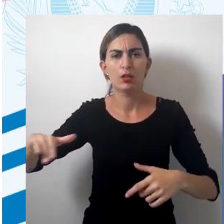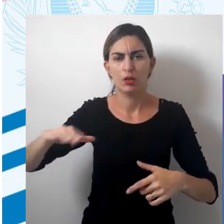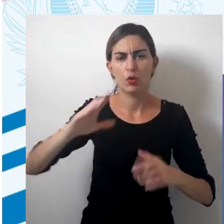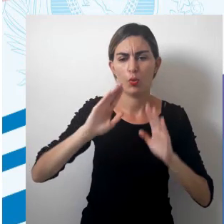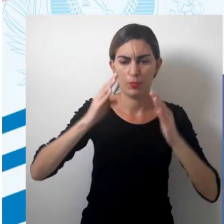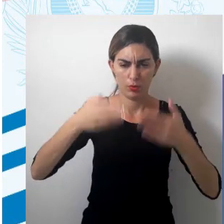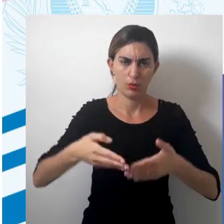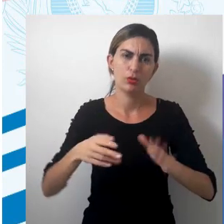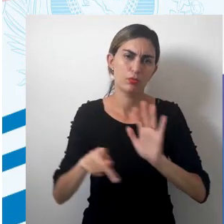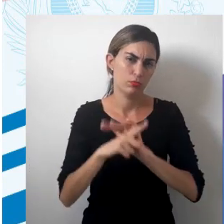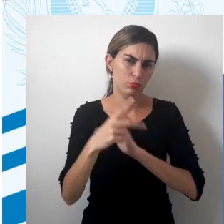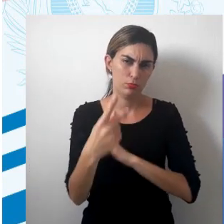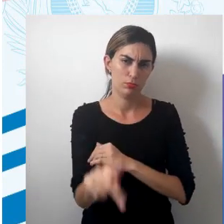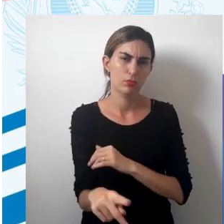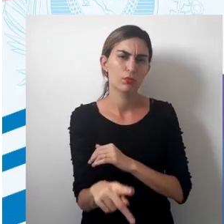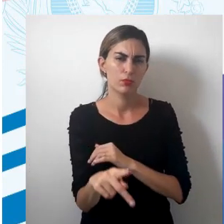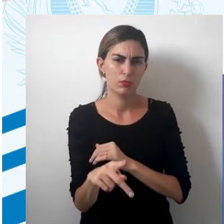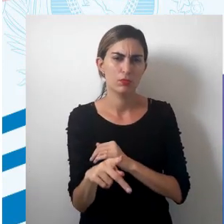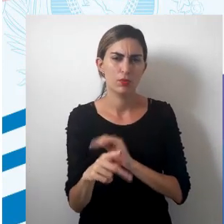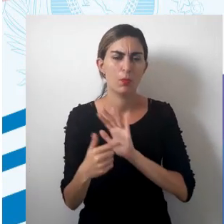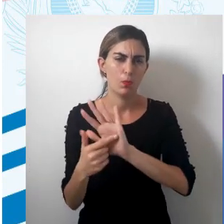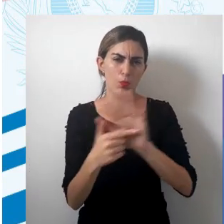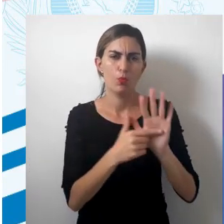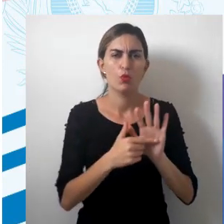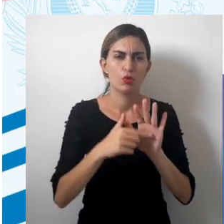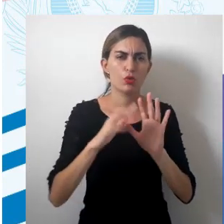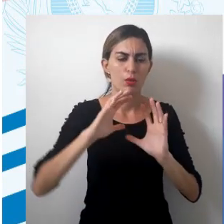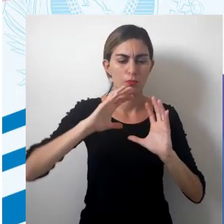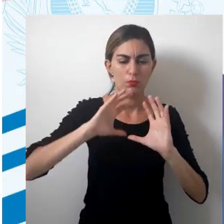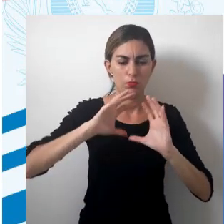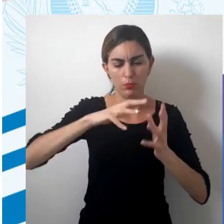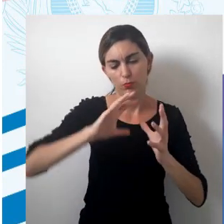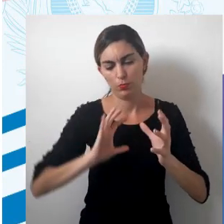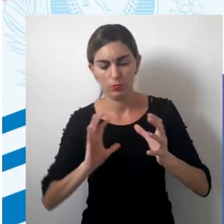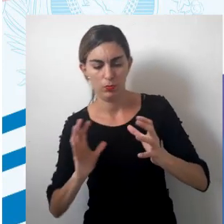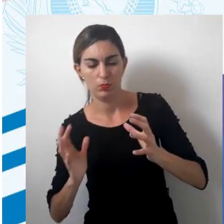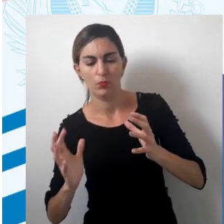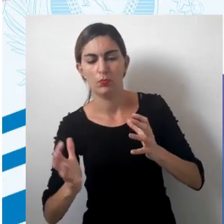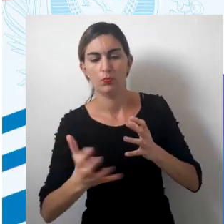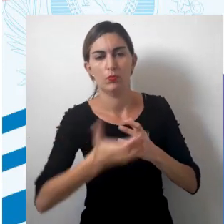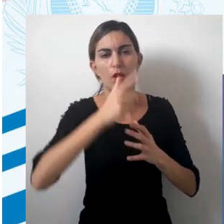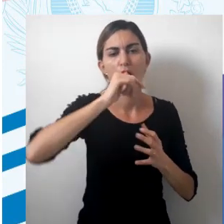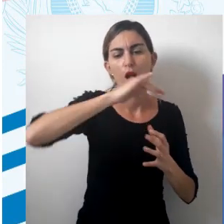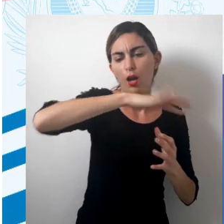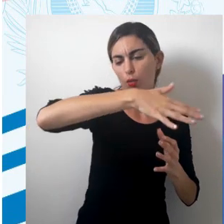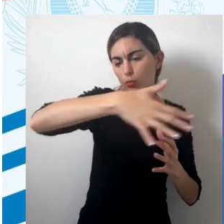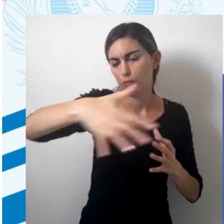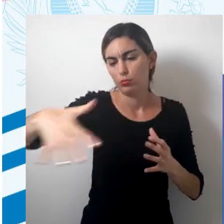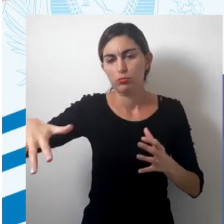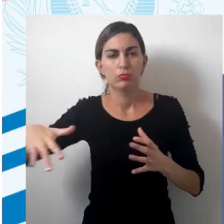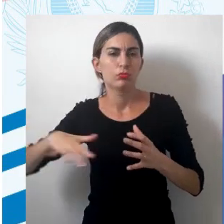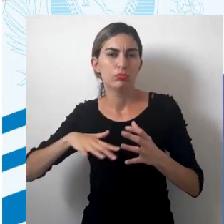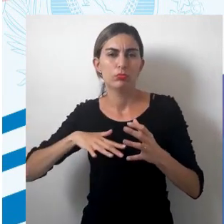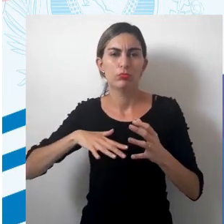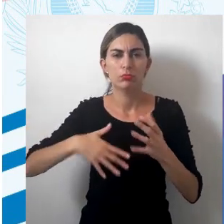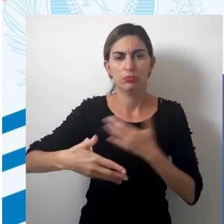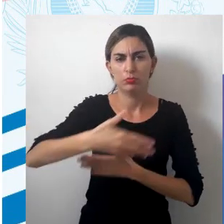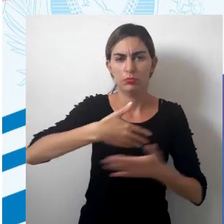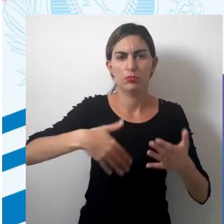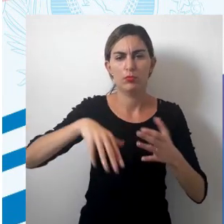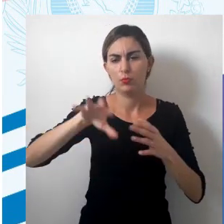ela tem um objetivo definido, destacar os continentes, destacar os oceanos de forma